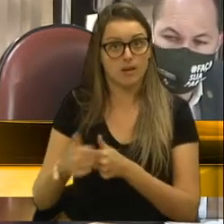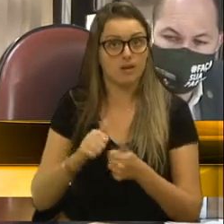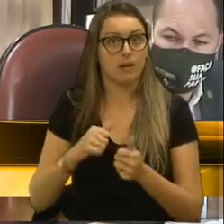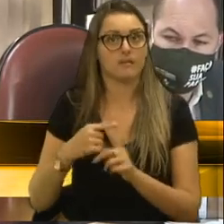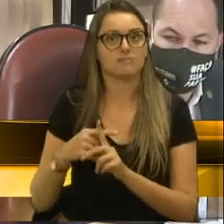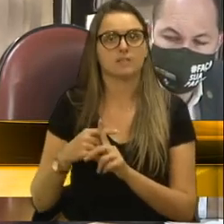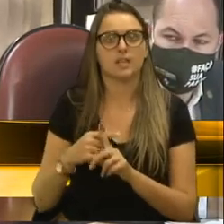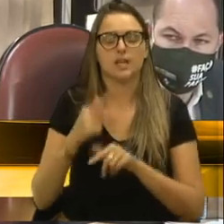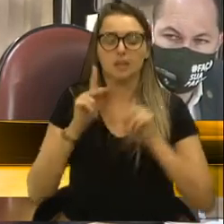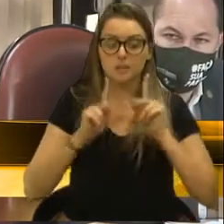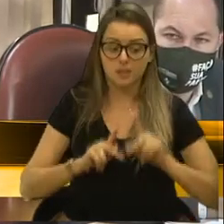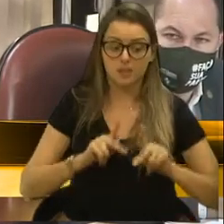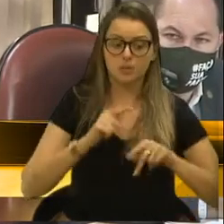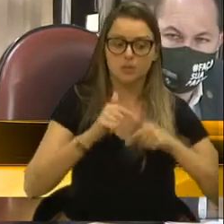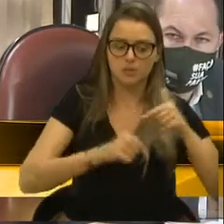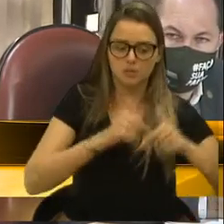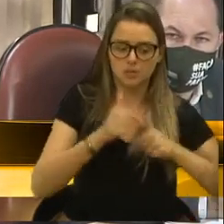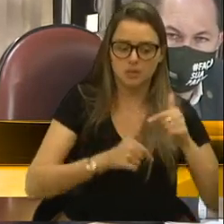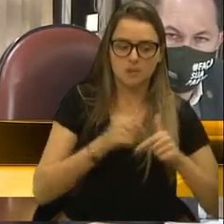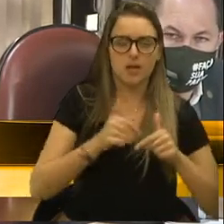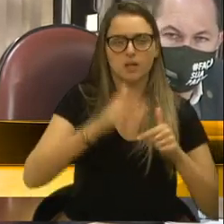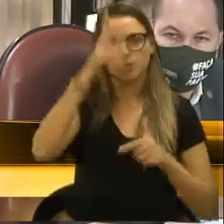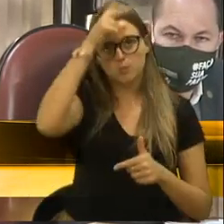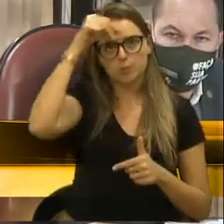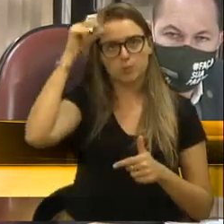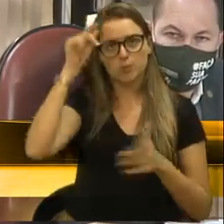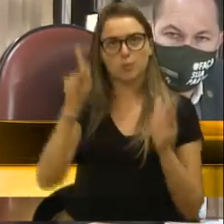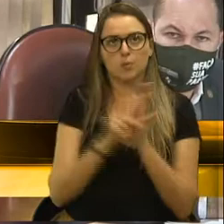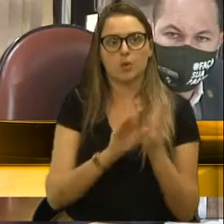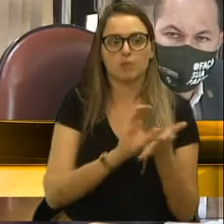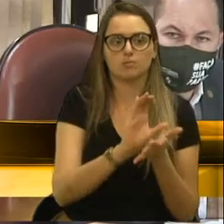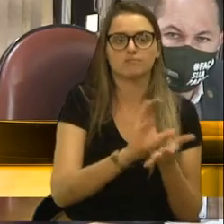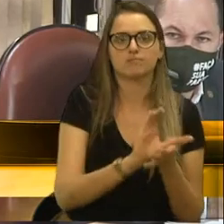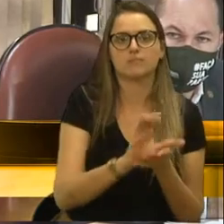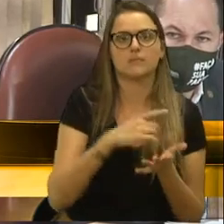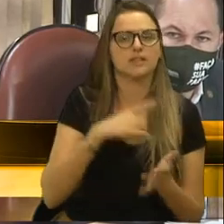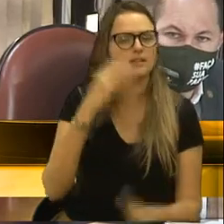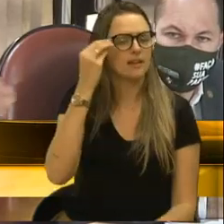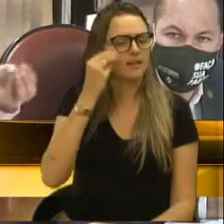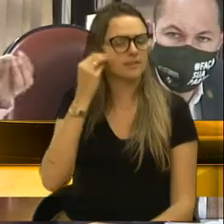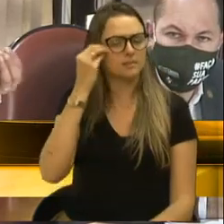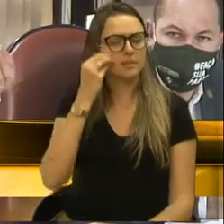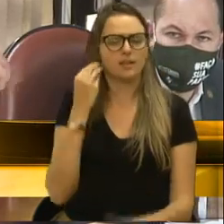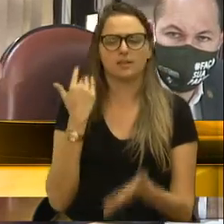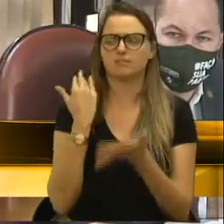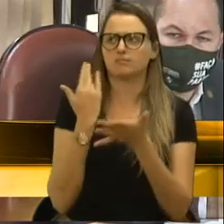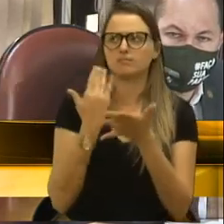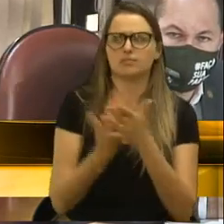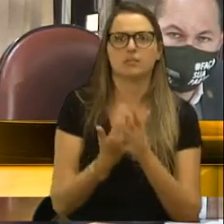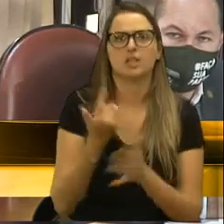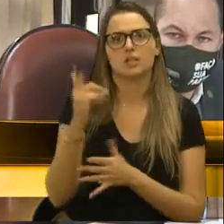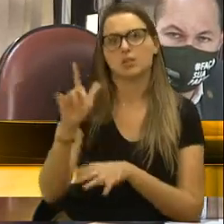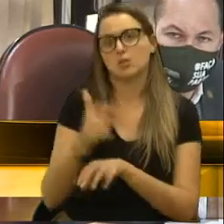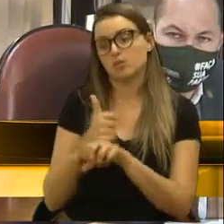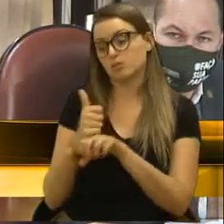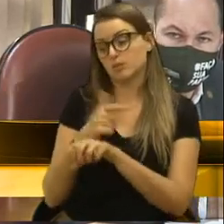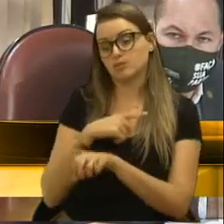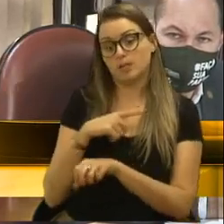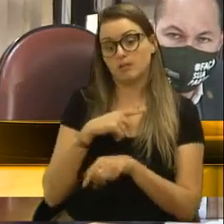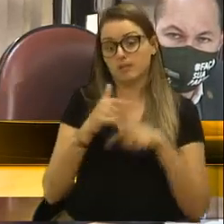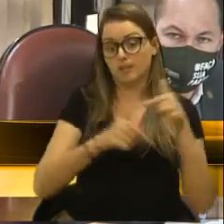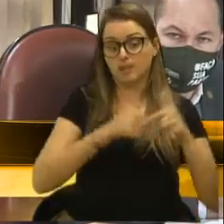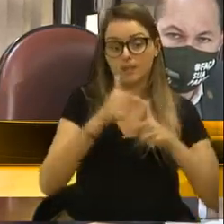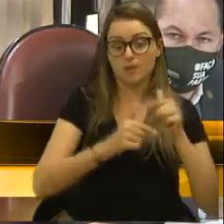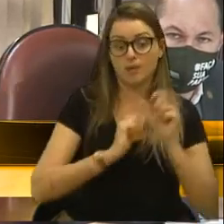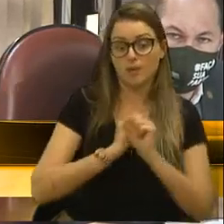serviço público investiu na qualificação deles. Pessoas que têm uma experiência que nenhum outro profissional tem, porque trabalharam lá